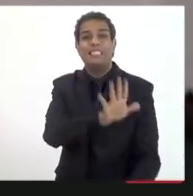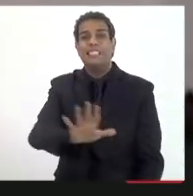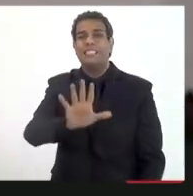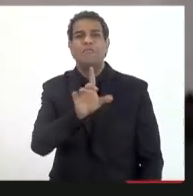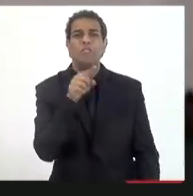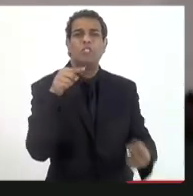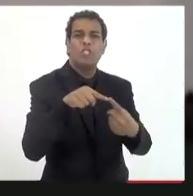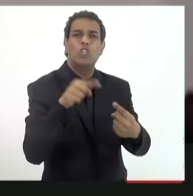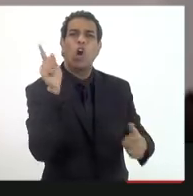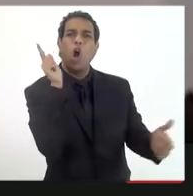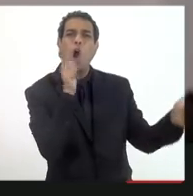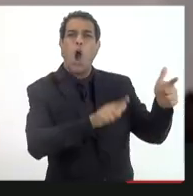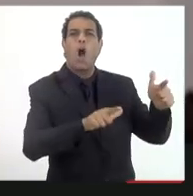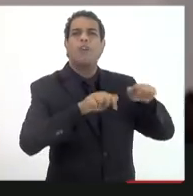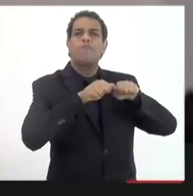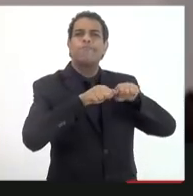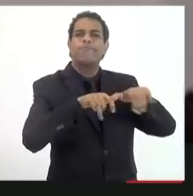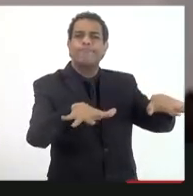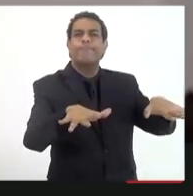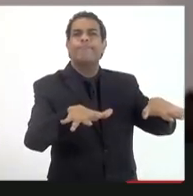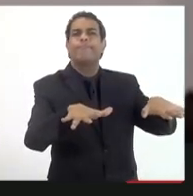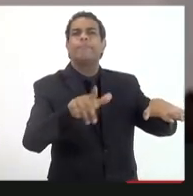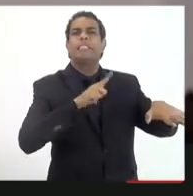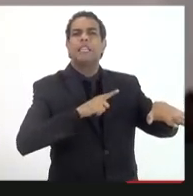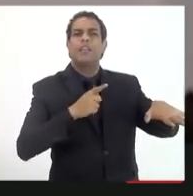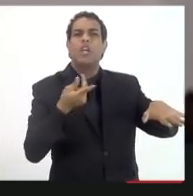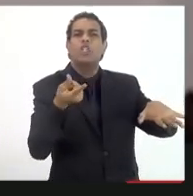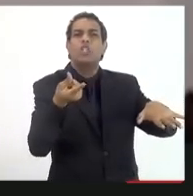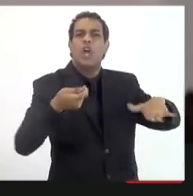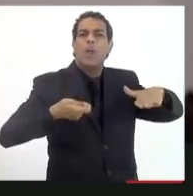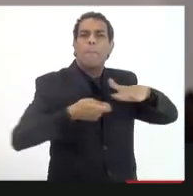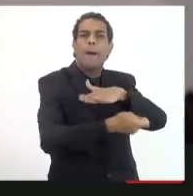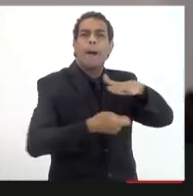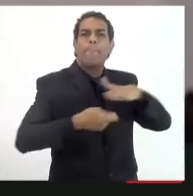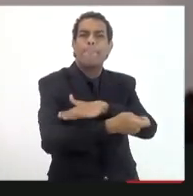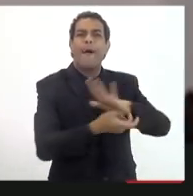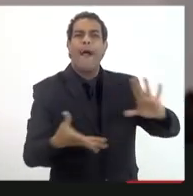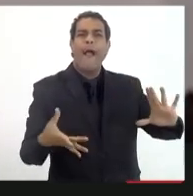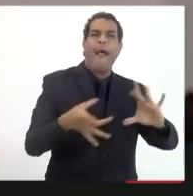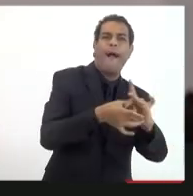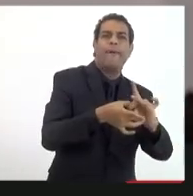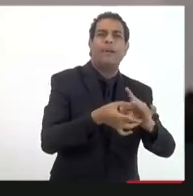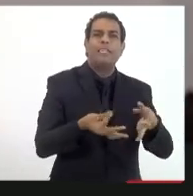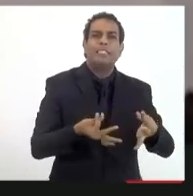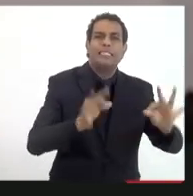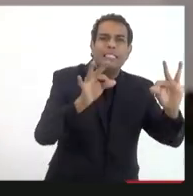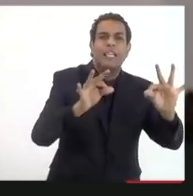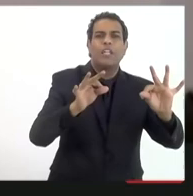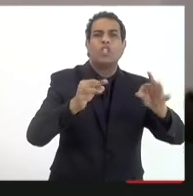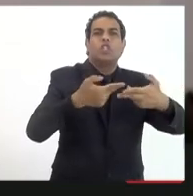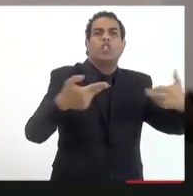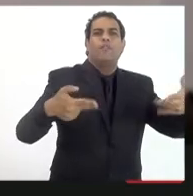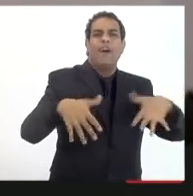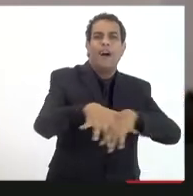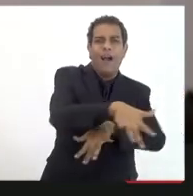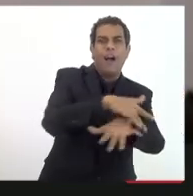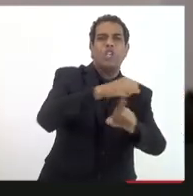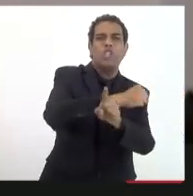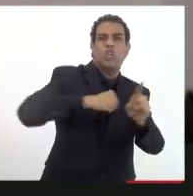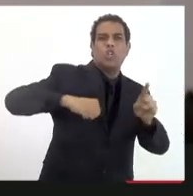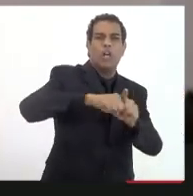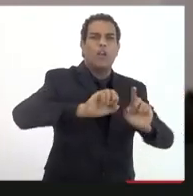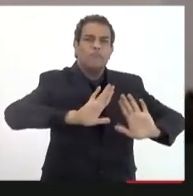investimento infraestrutura projetos vinculados a inovação científica tecnológica processo